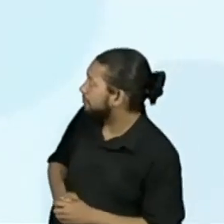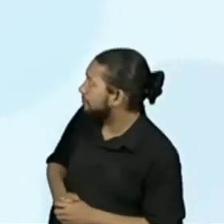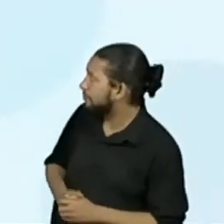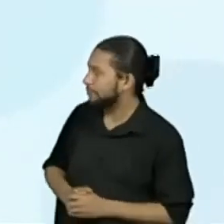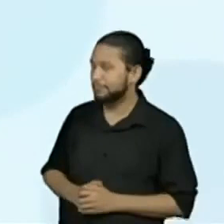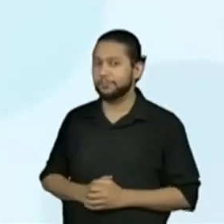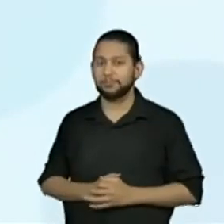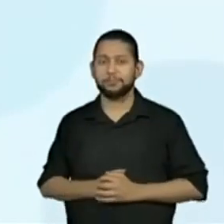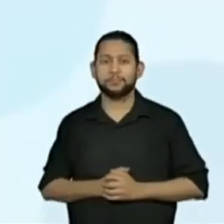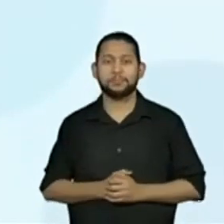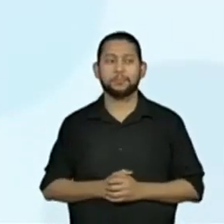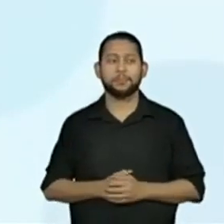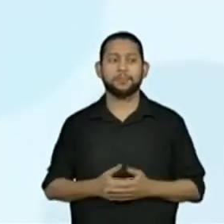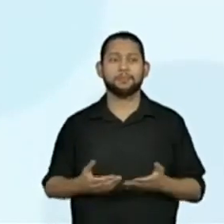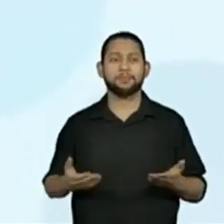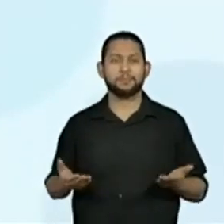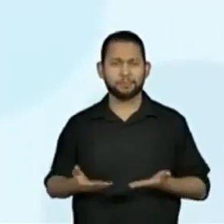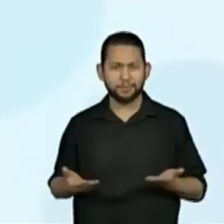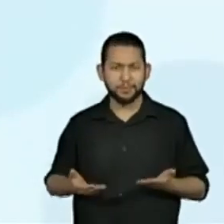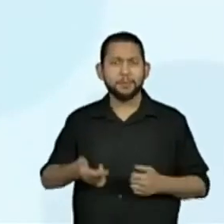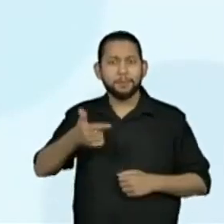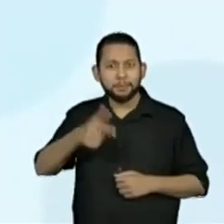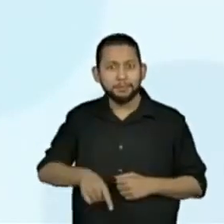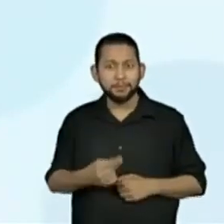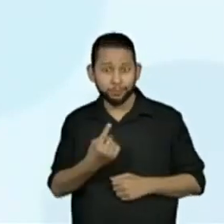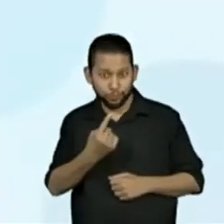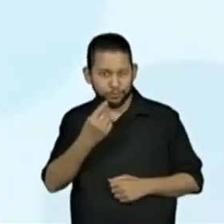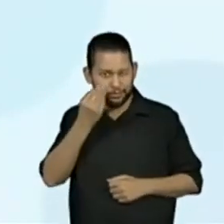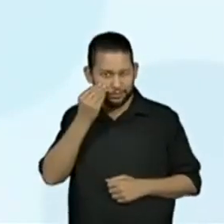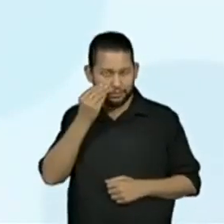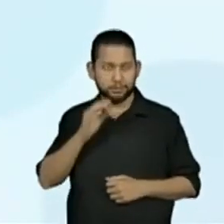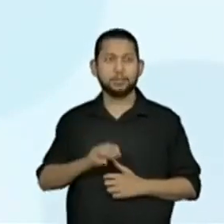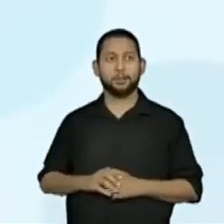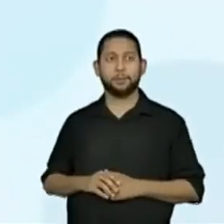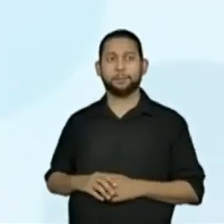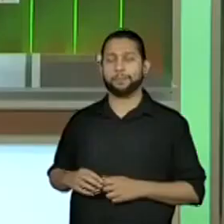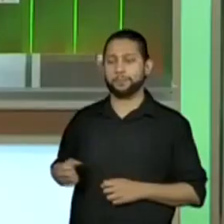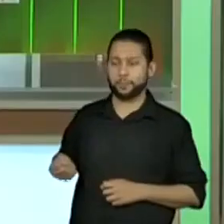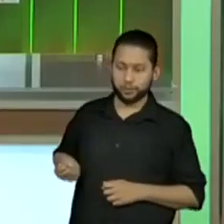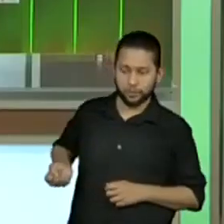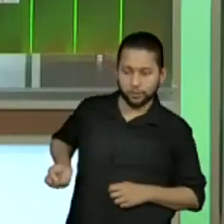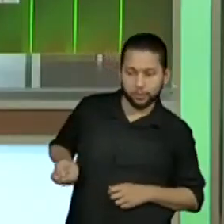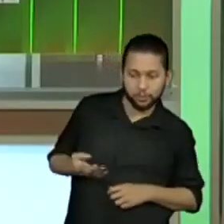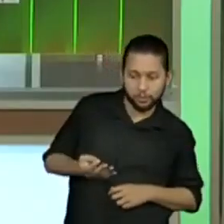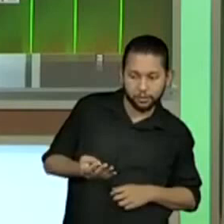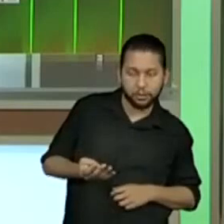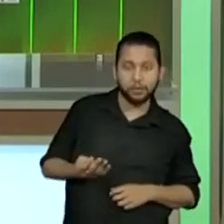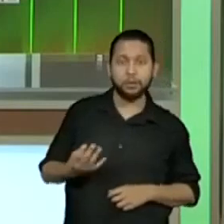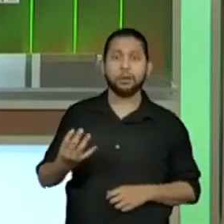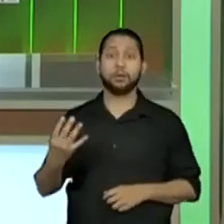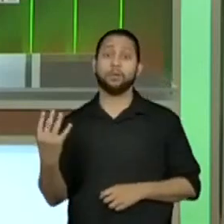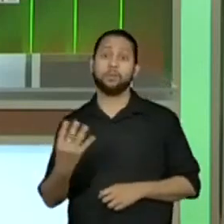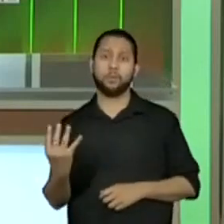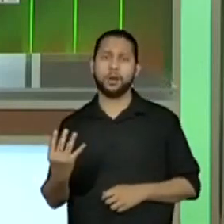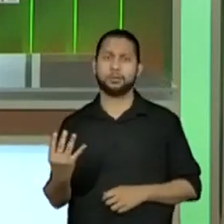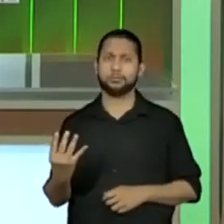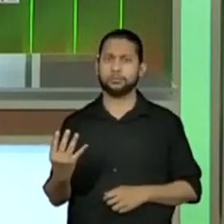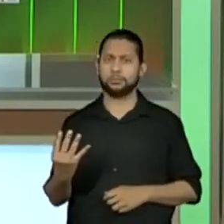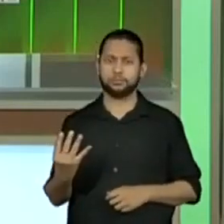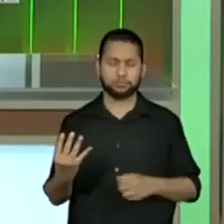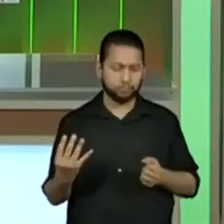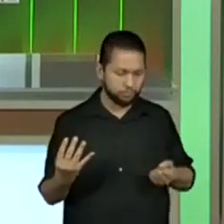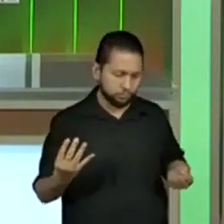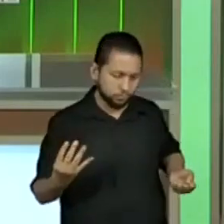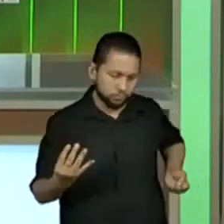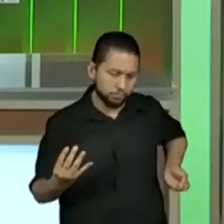Vamos, então, para mais uma possibilidade. Se o primeiro dado cair com a face